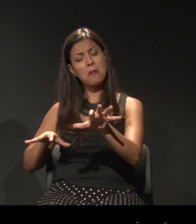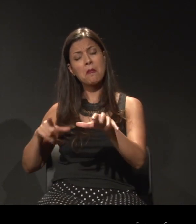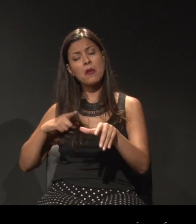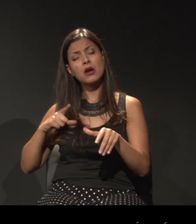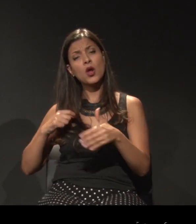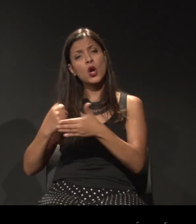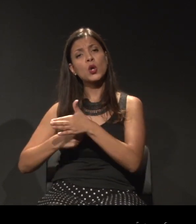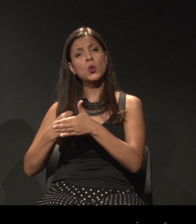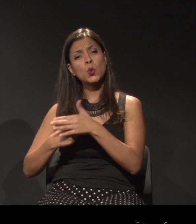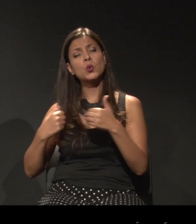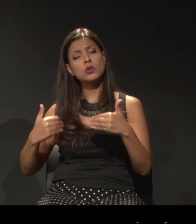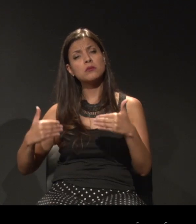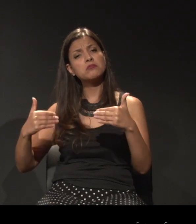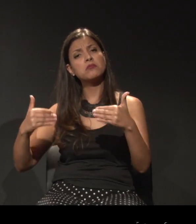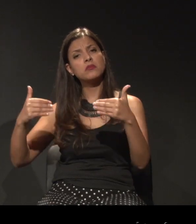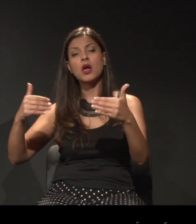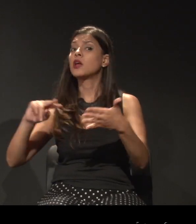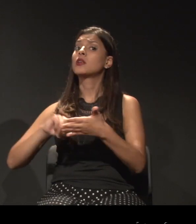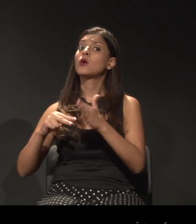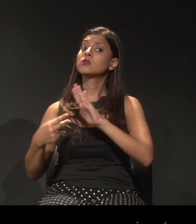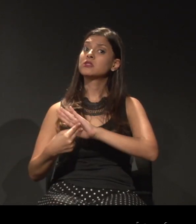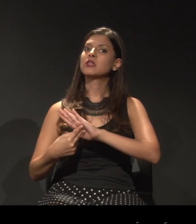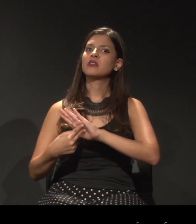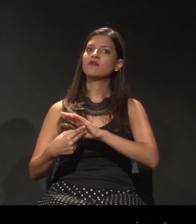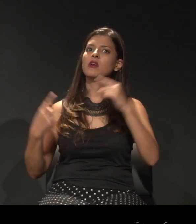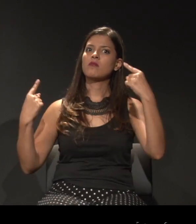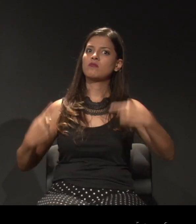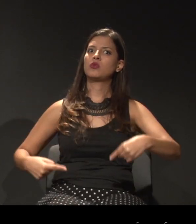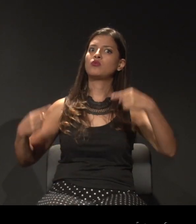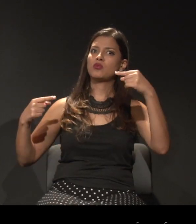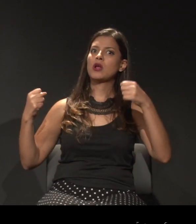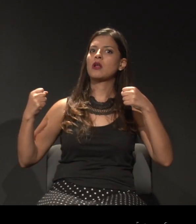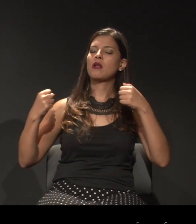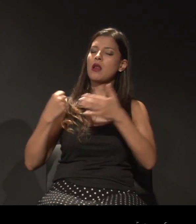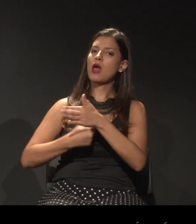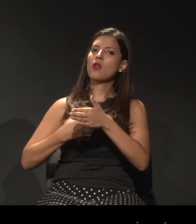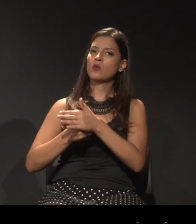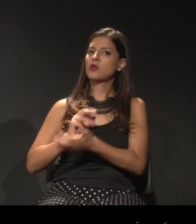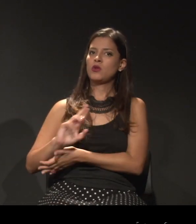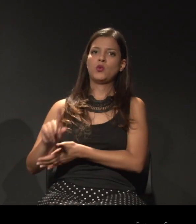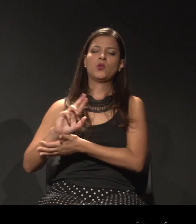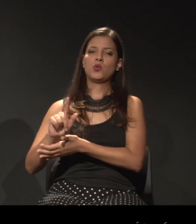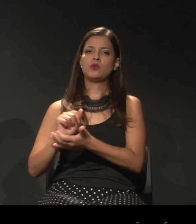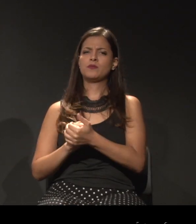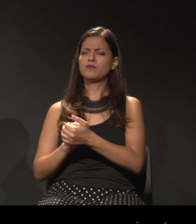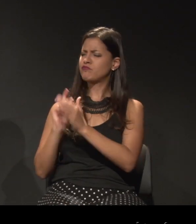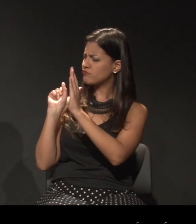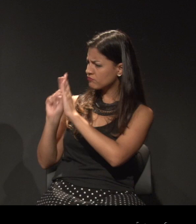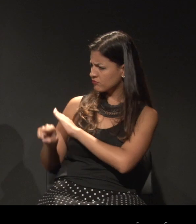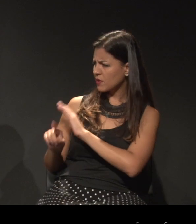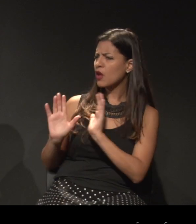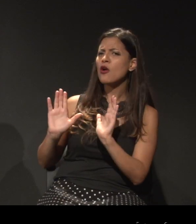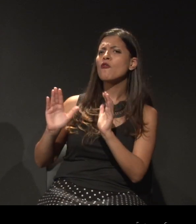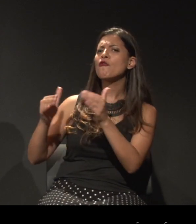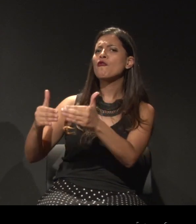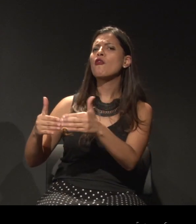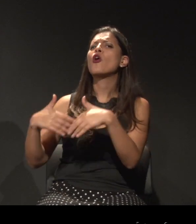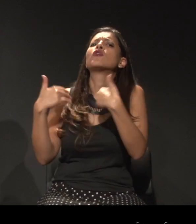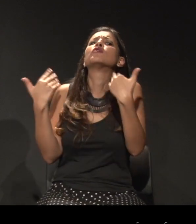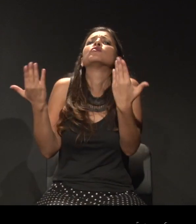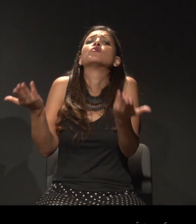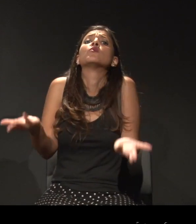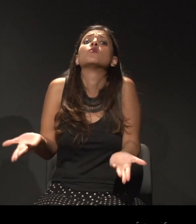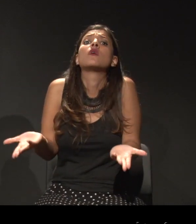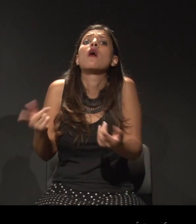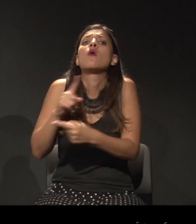heterogêneos e discussão, significam que são rivais na luta. E o Fórum tinha como objetivo... Qual era o objetivo de vocês?